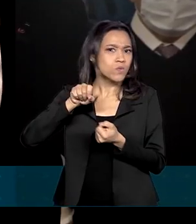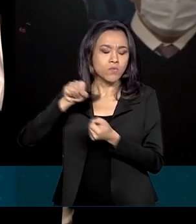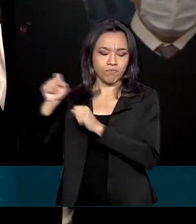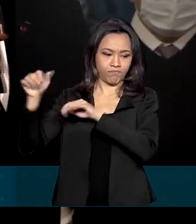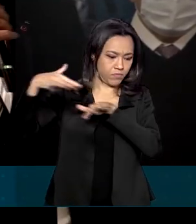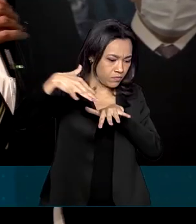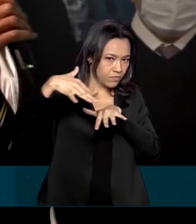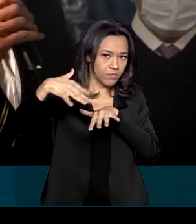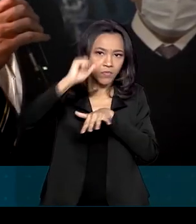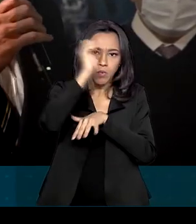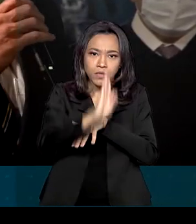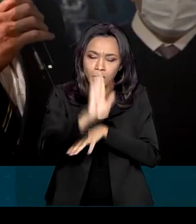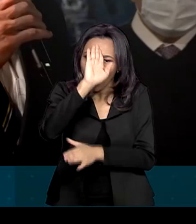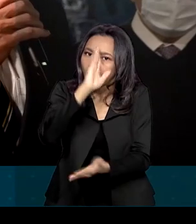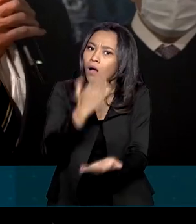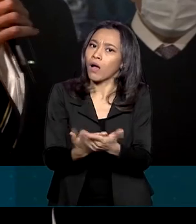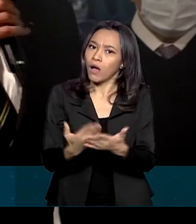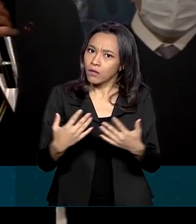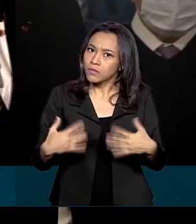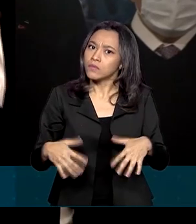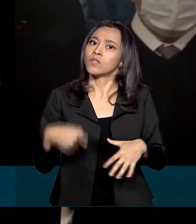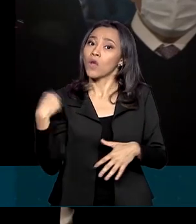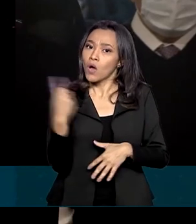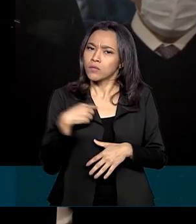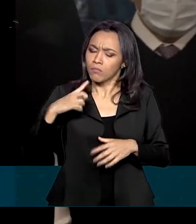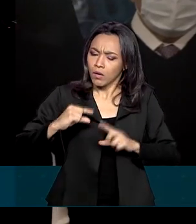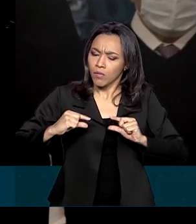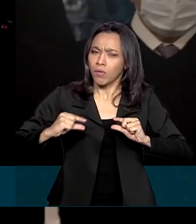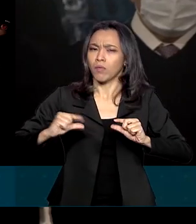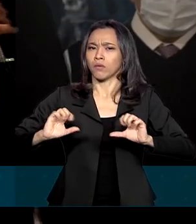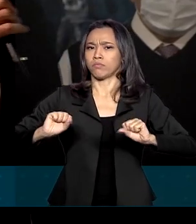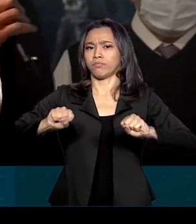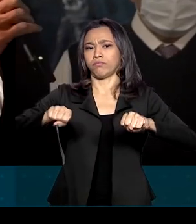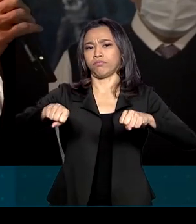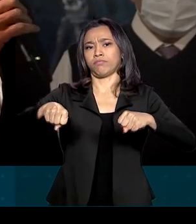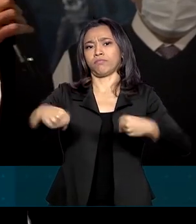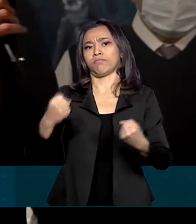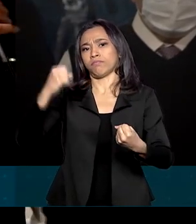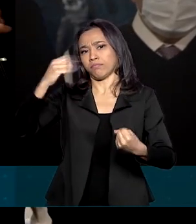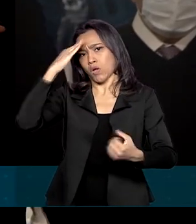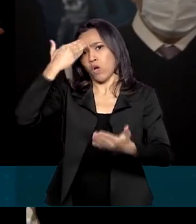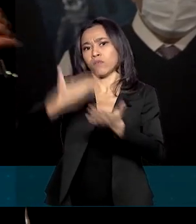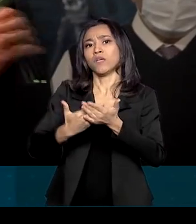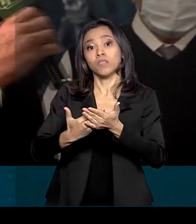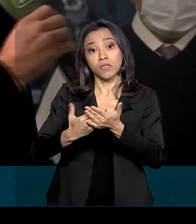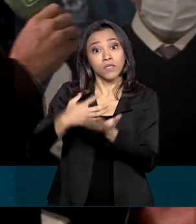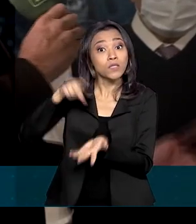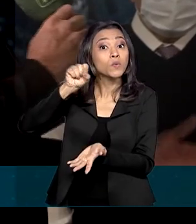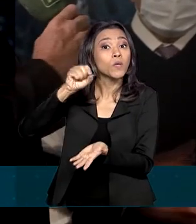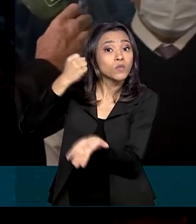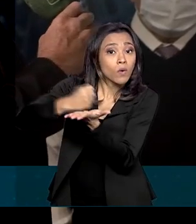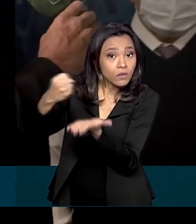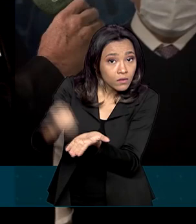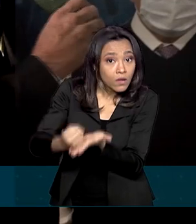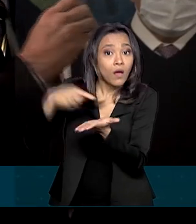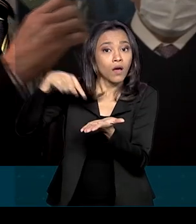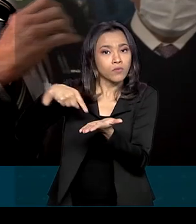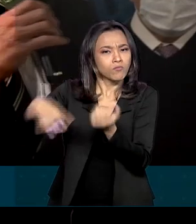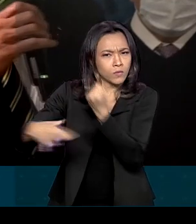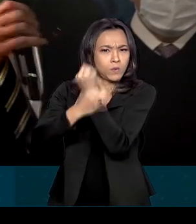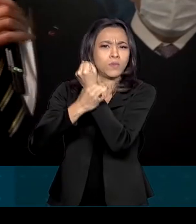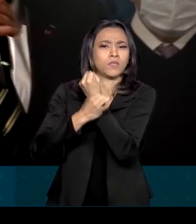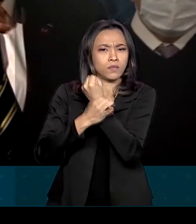acreditar no Brasil, nós, aos poucos, recuperamos a nossa confiança e os contratos com estabilidade jurídica,